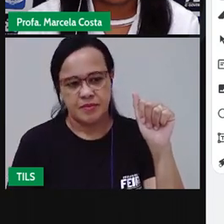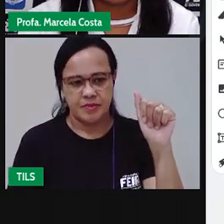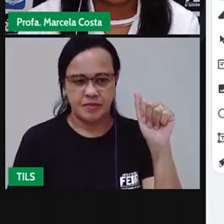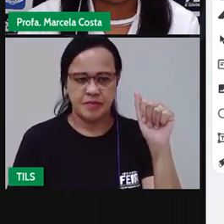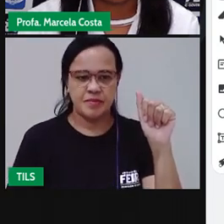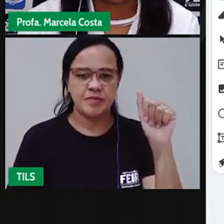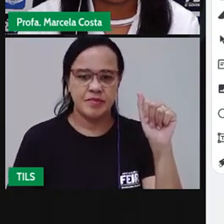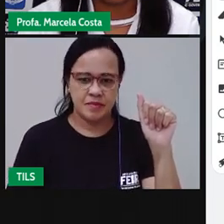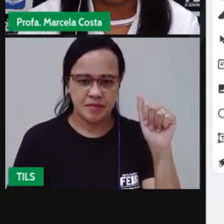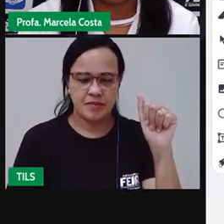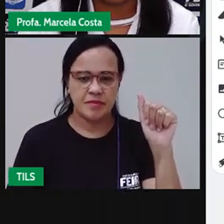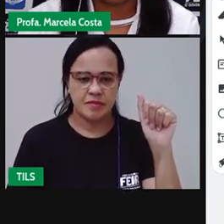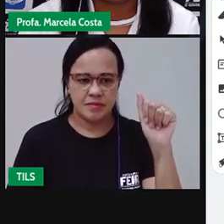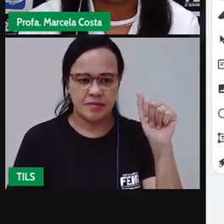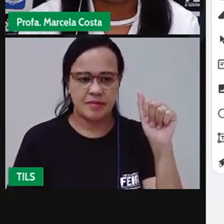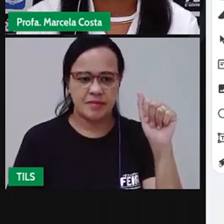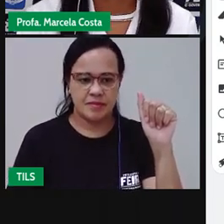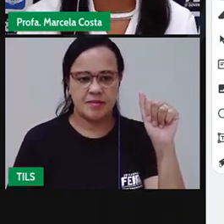aqui ao centro. Ó.